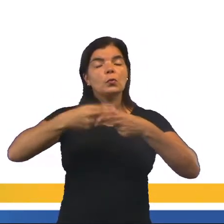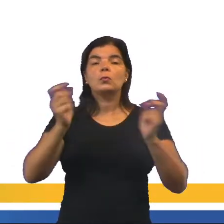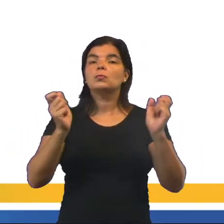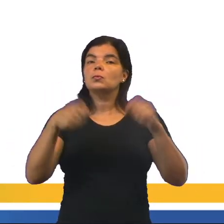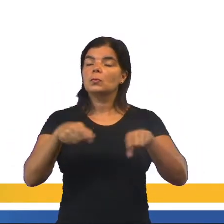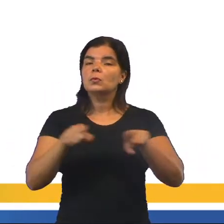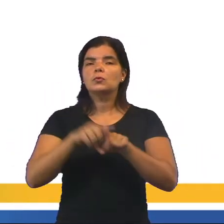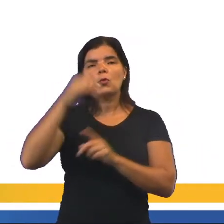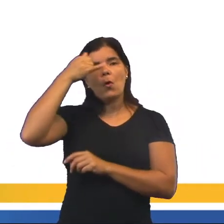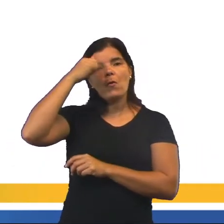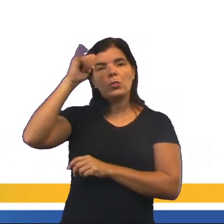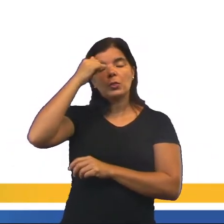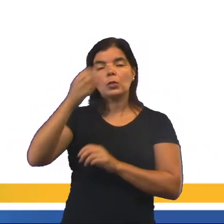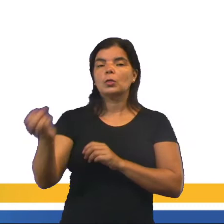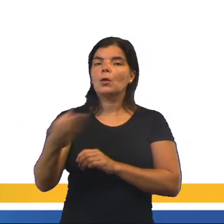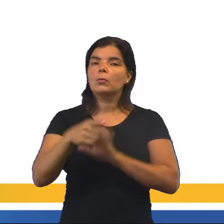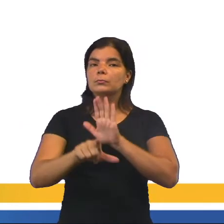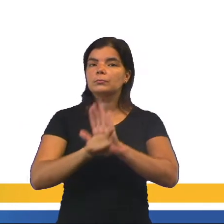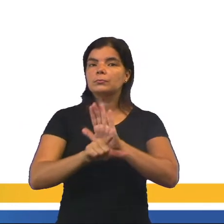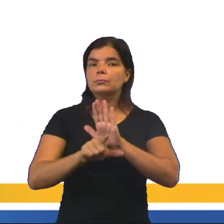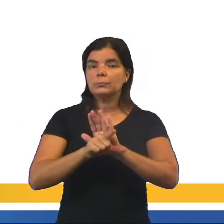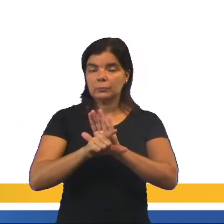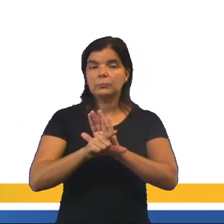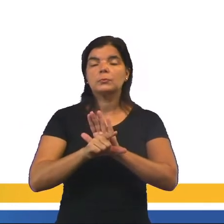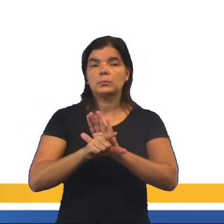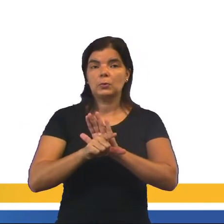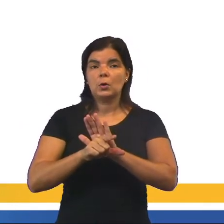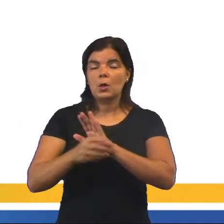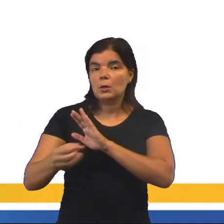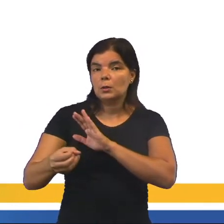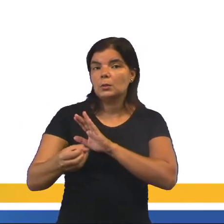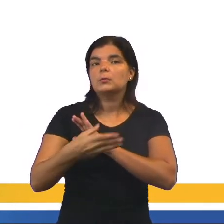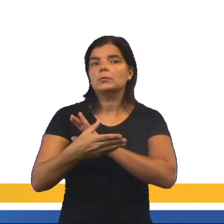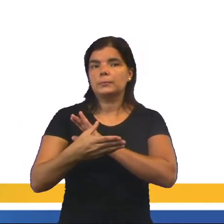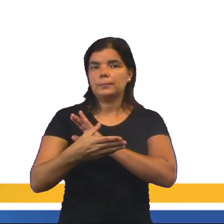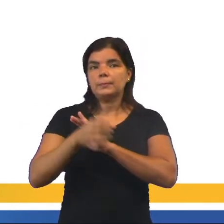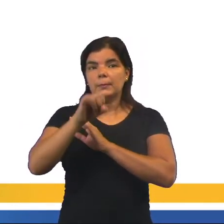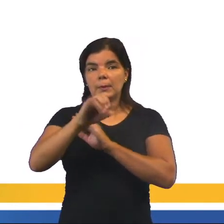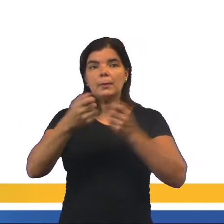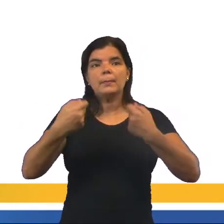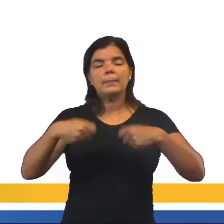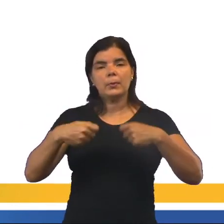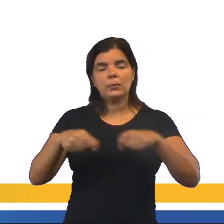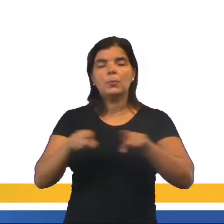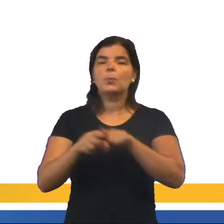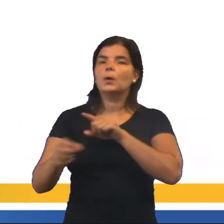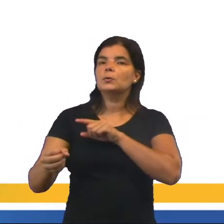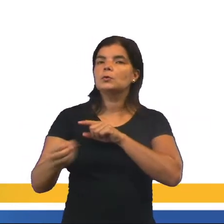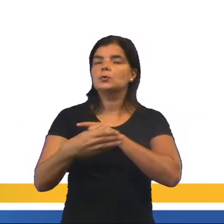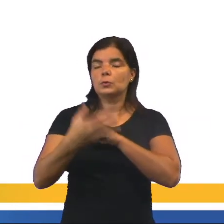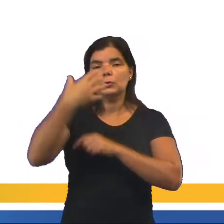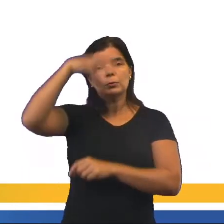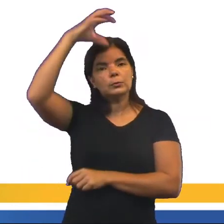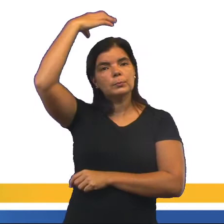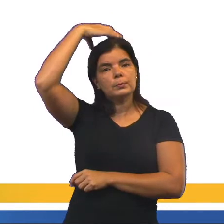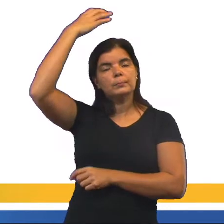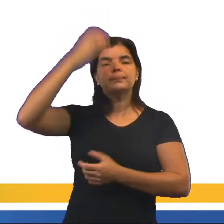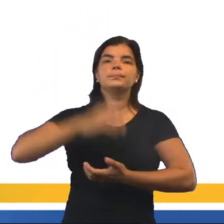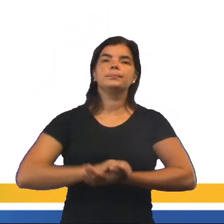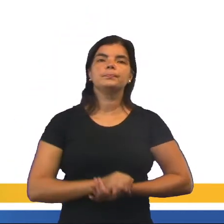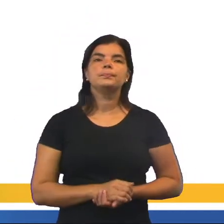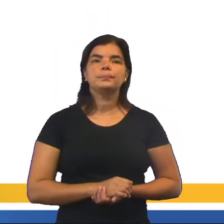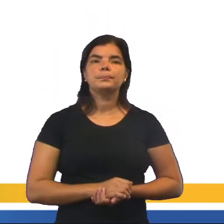possibilidade de criar novas leis, se caso fosse necessário, para os novos impereadores.